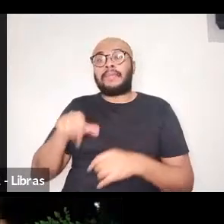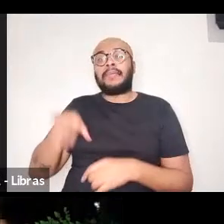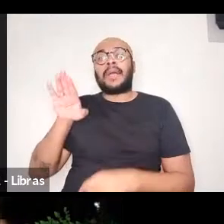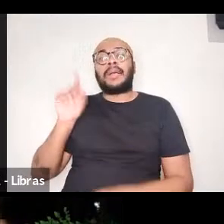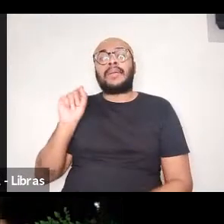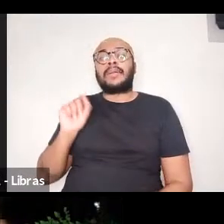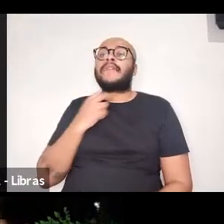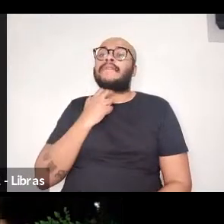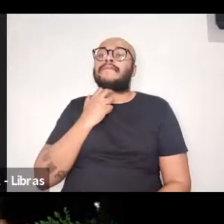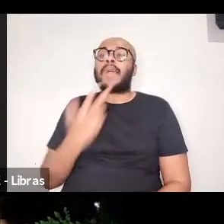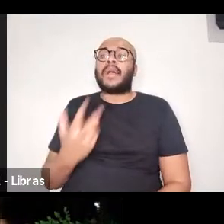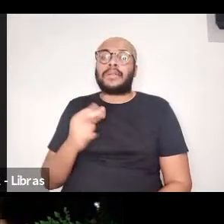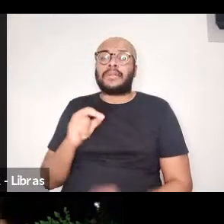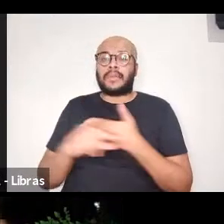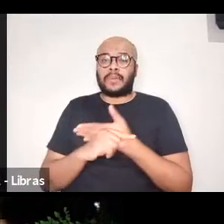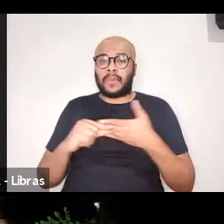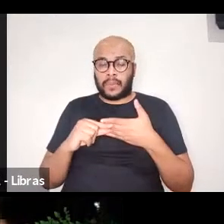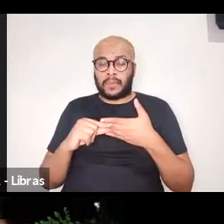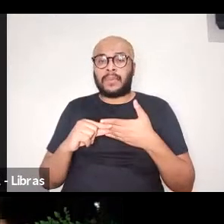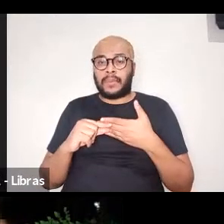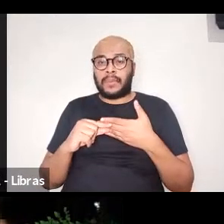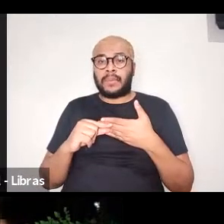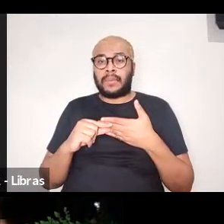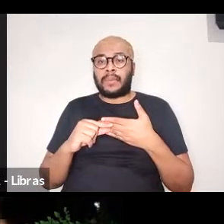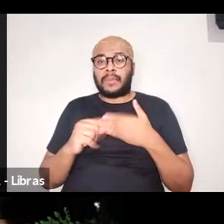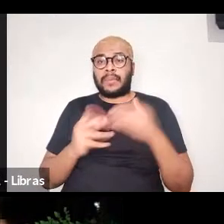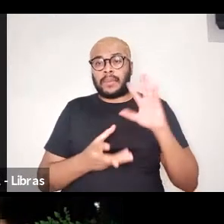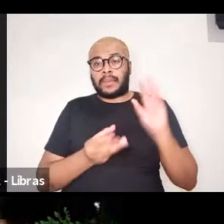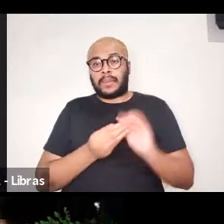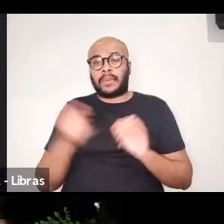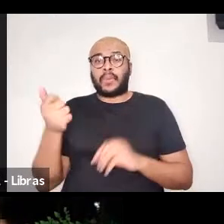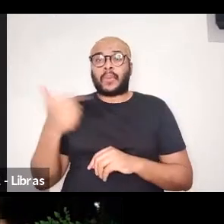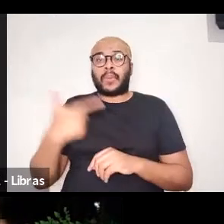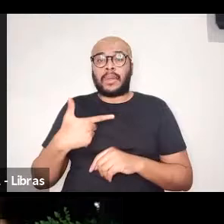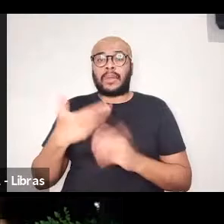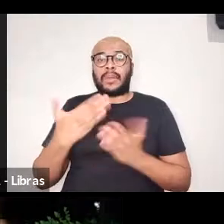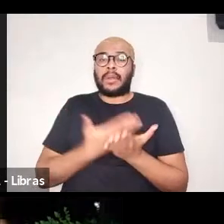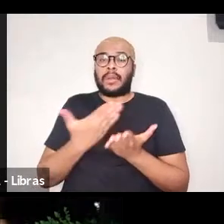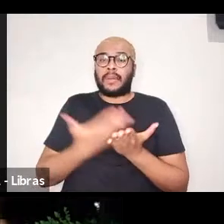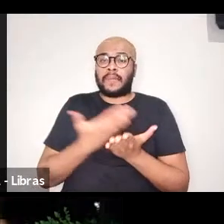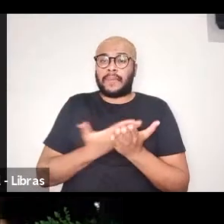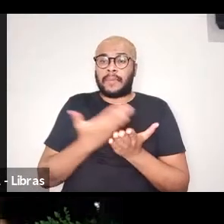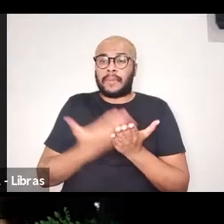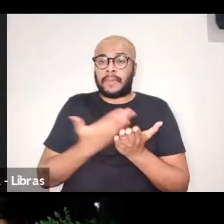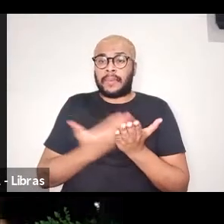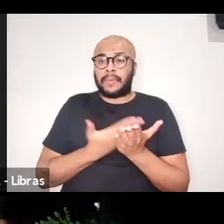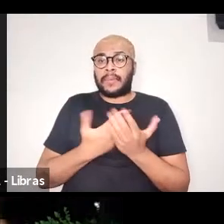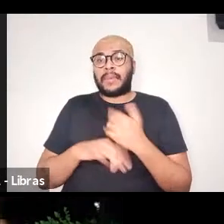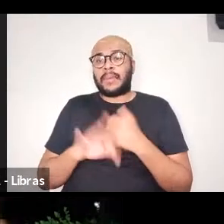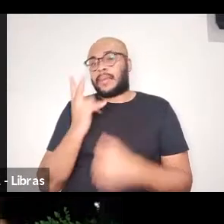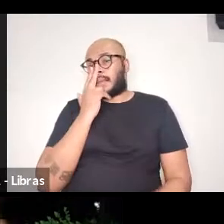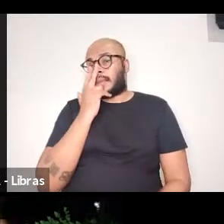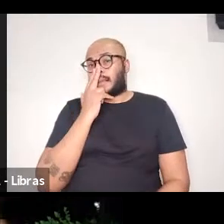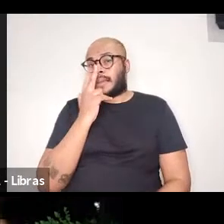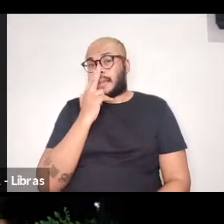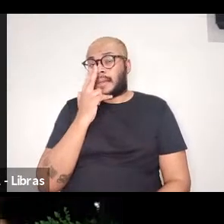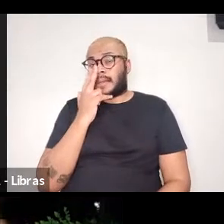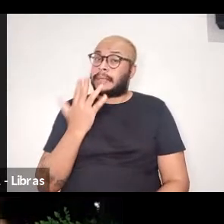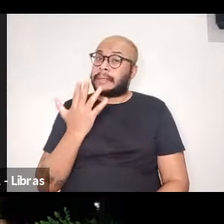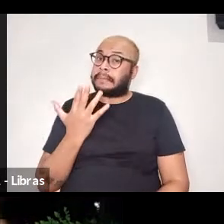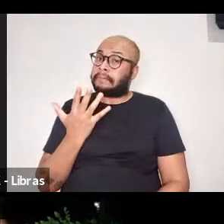voz do autor da resenha do que propriamente a voz do livro. e isso eu acho que deixa de